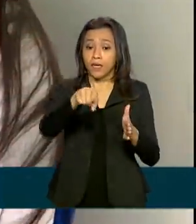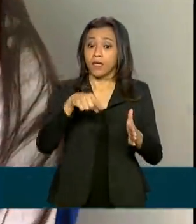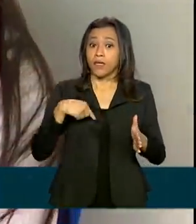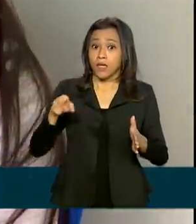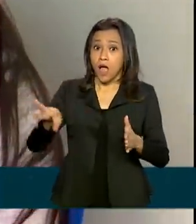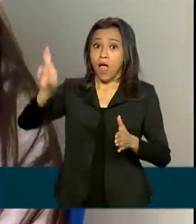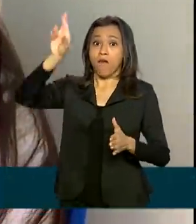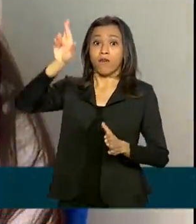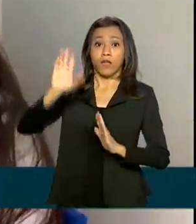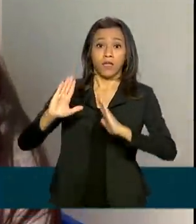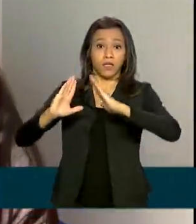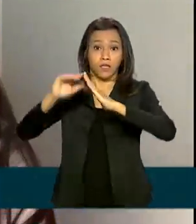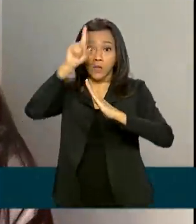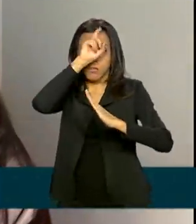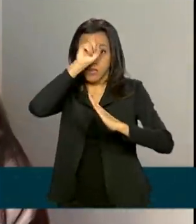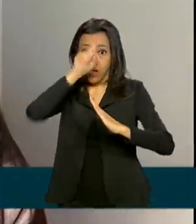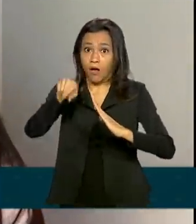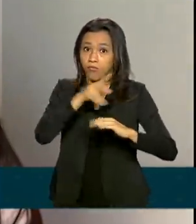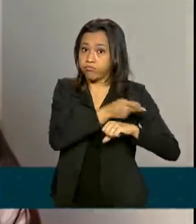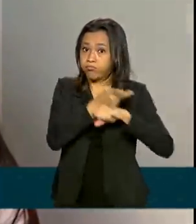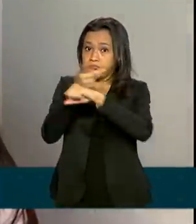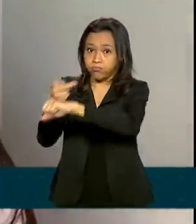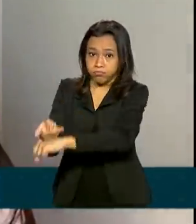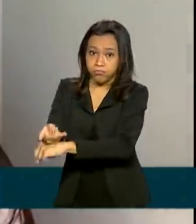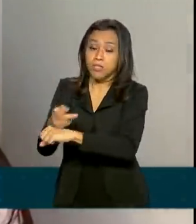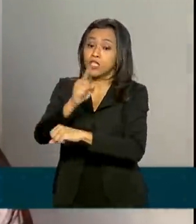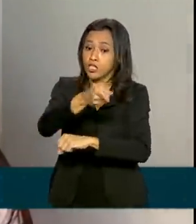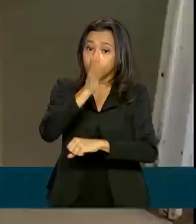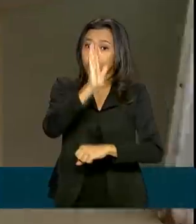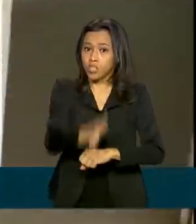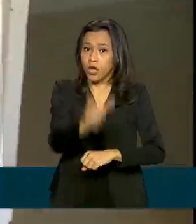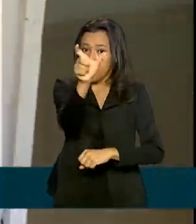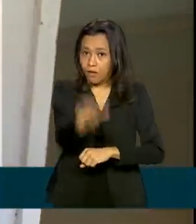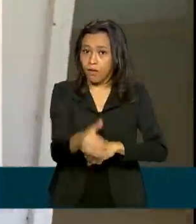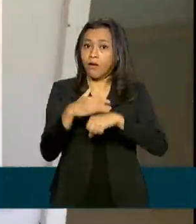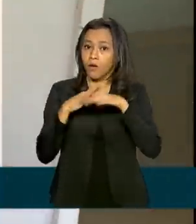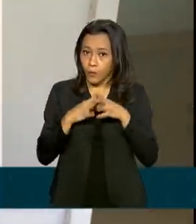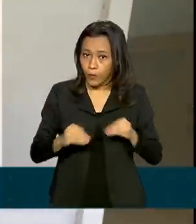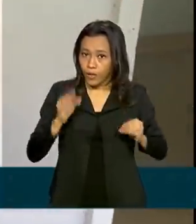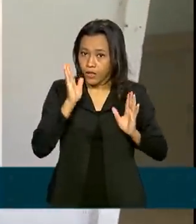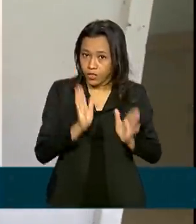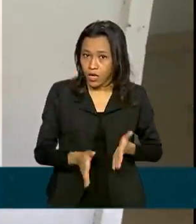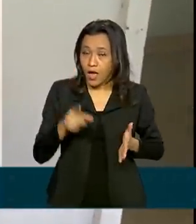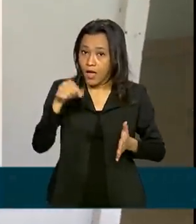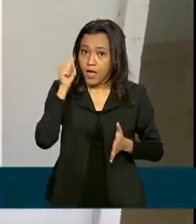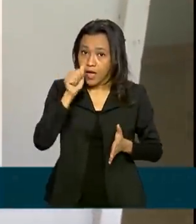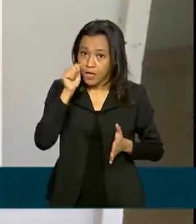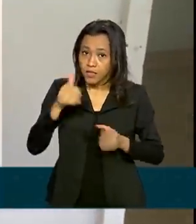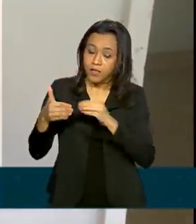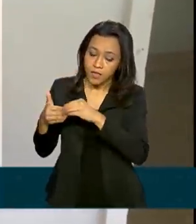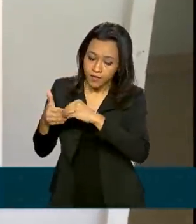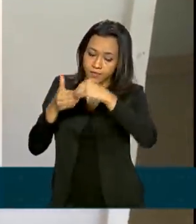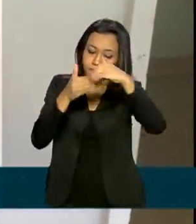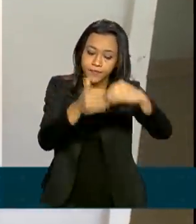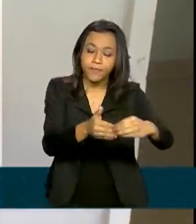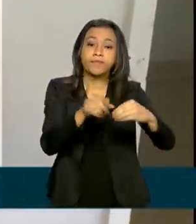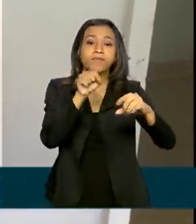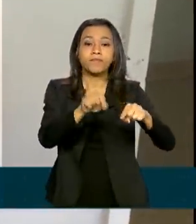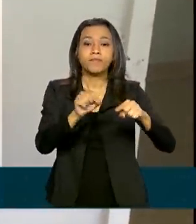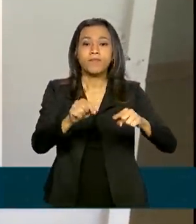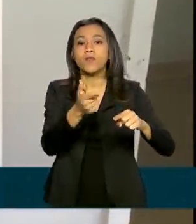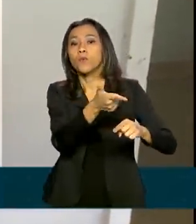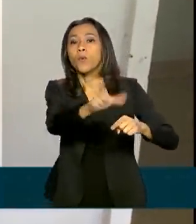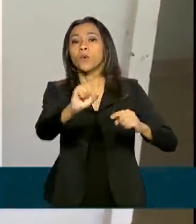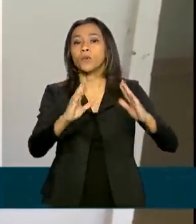Tratamento da Doença no Distrito Federal e já curada, Jéssica foi encaminhada para terminar o pré-natal no